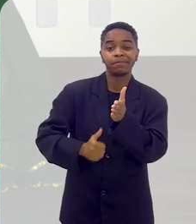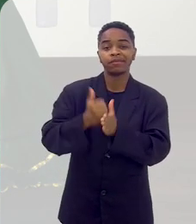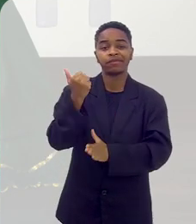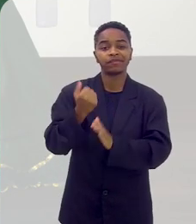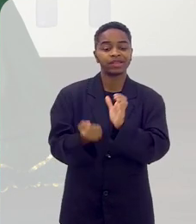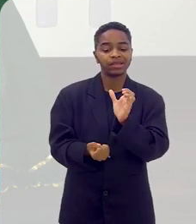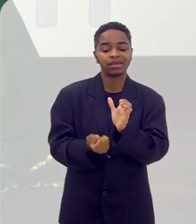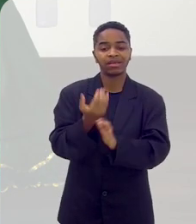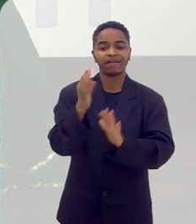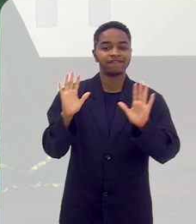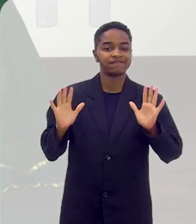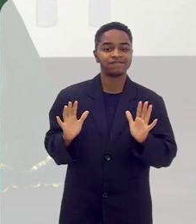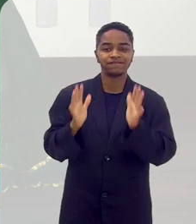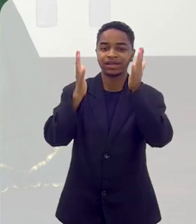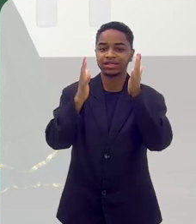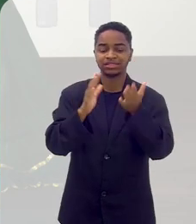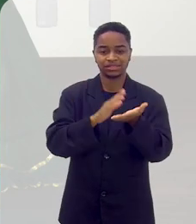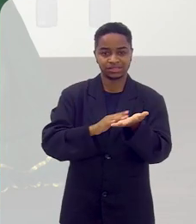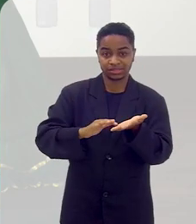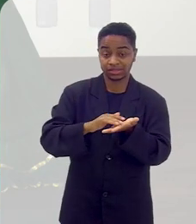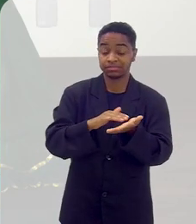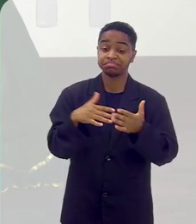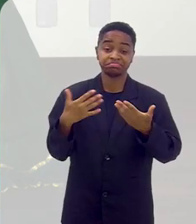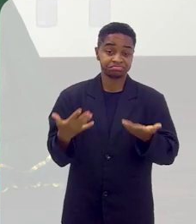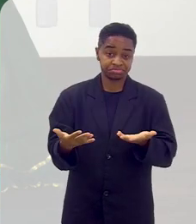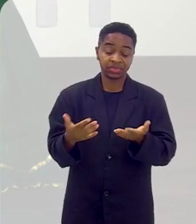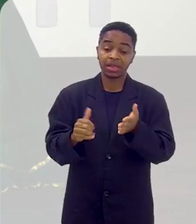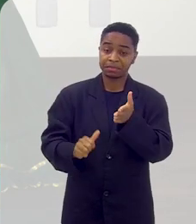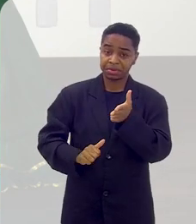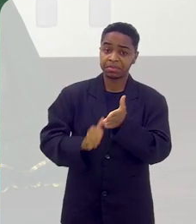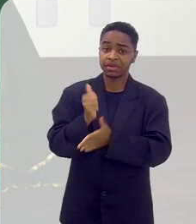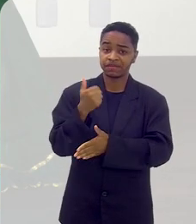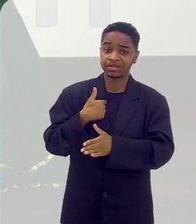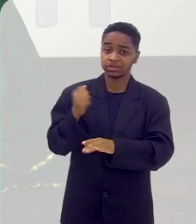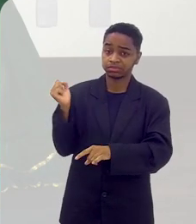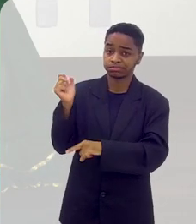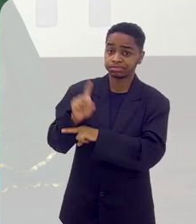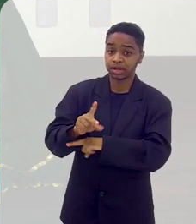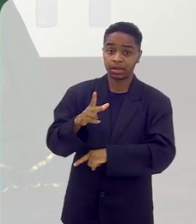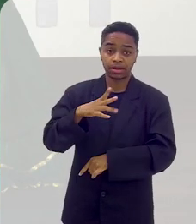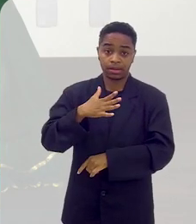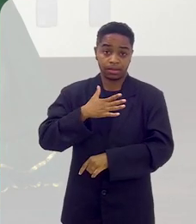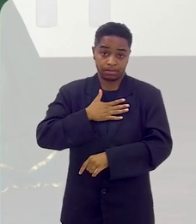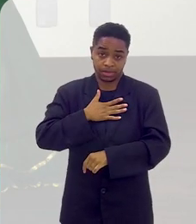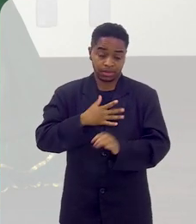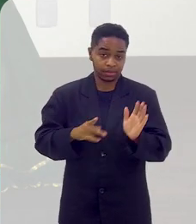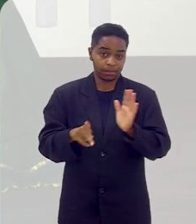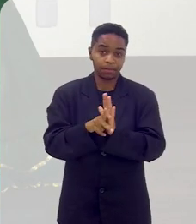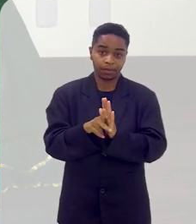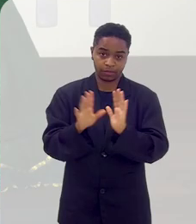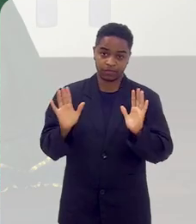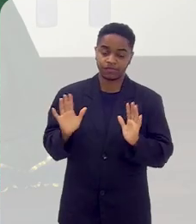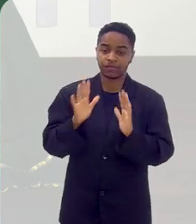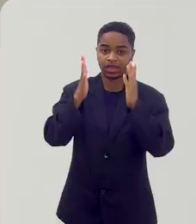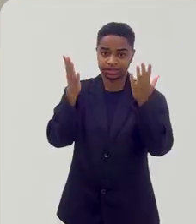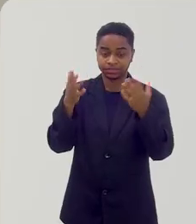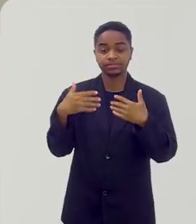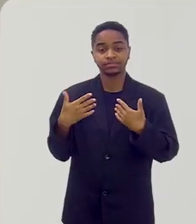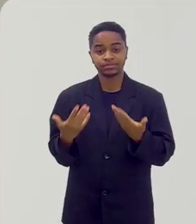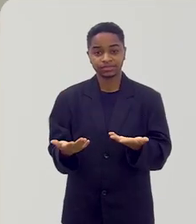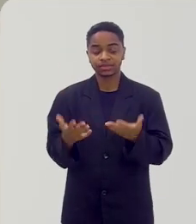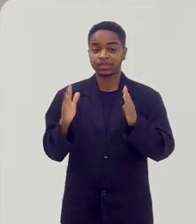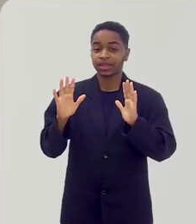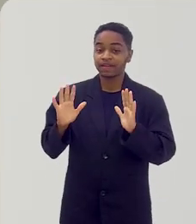primeira festa cigana. E, por incrível, foi a primeira festa que eu fui. Foi a minha festa cigana.